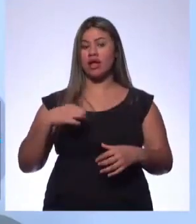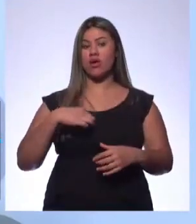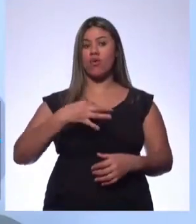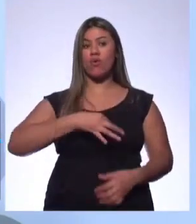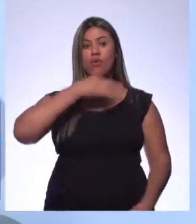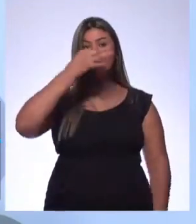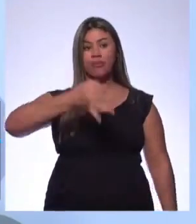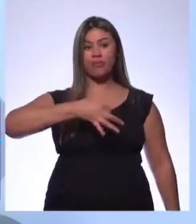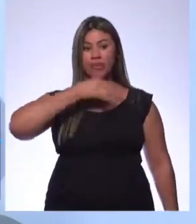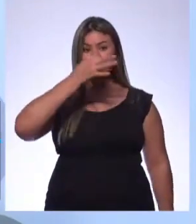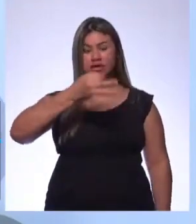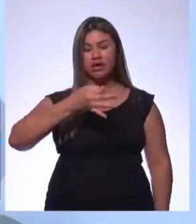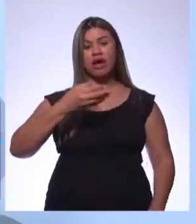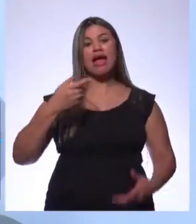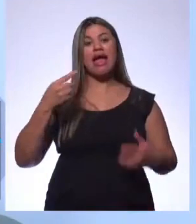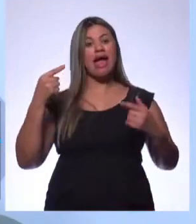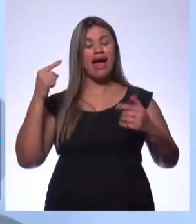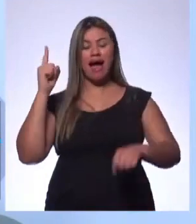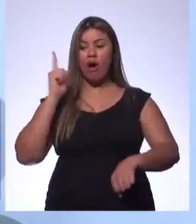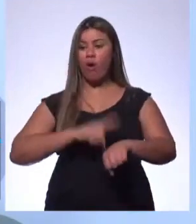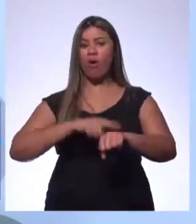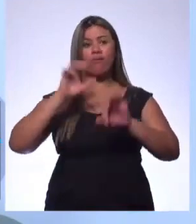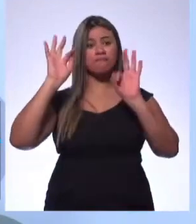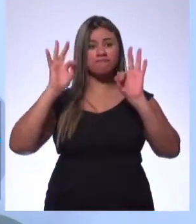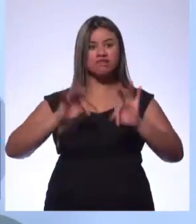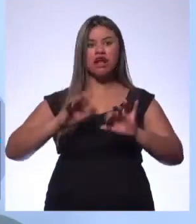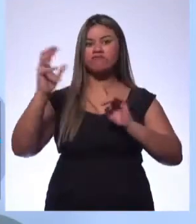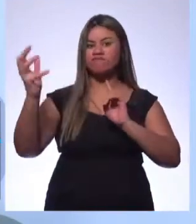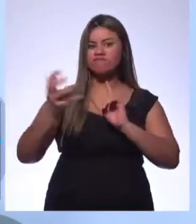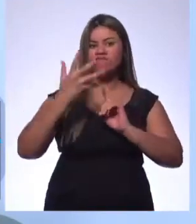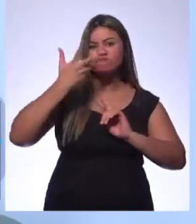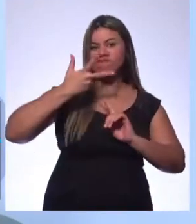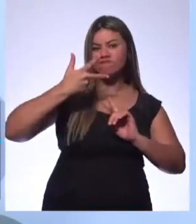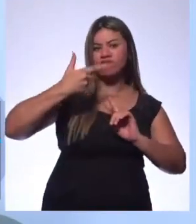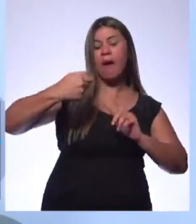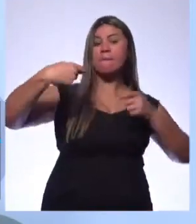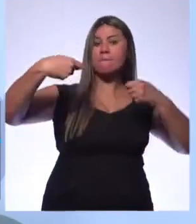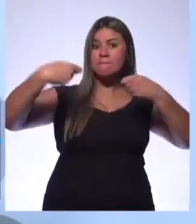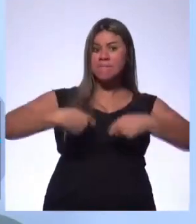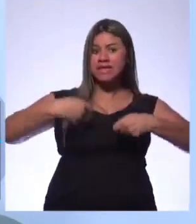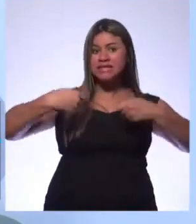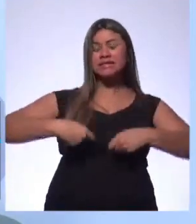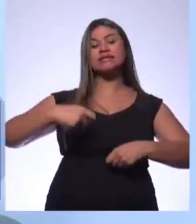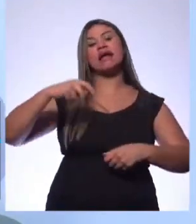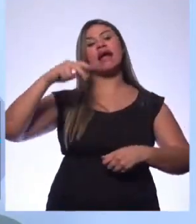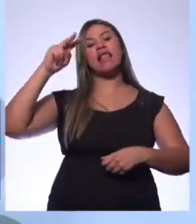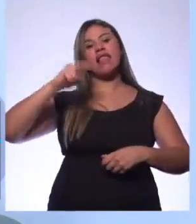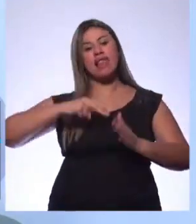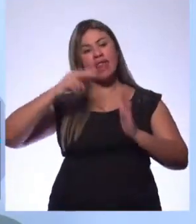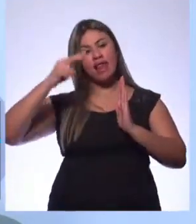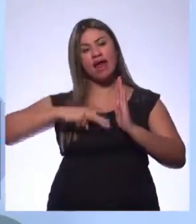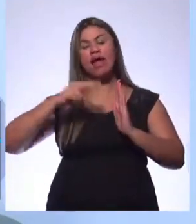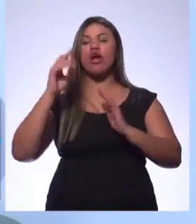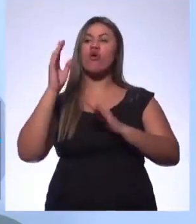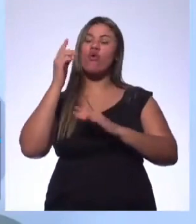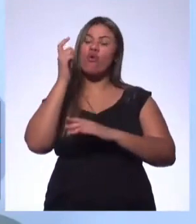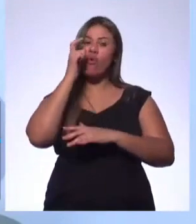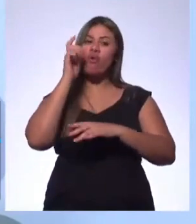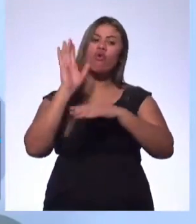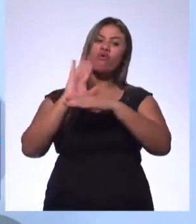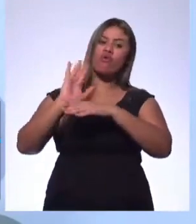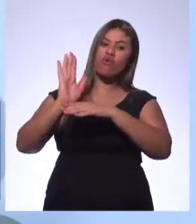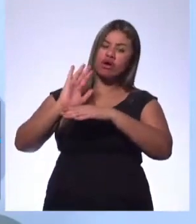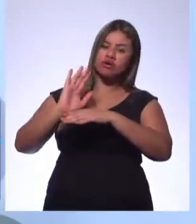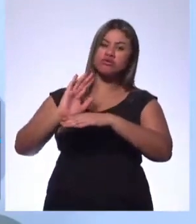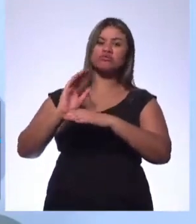a hora final que eu vou convencer aquele leitor que ele deve ou que ele não deve assistir ou ler aquela obra